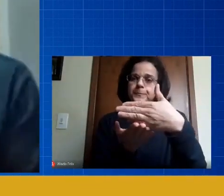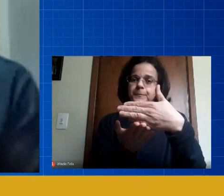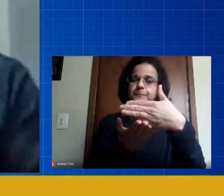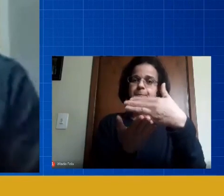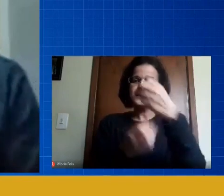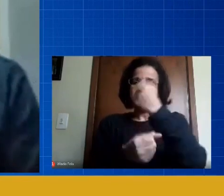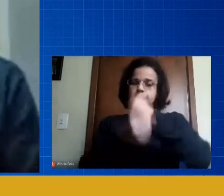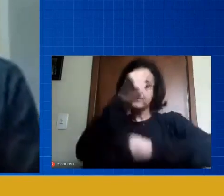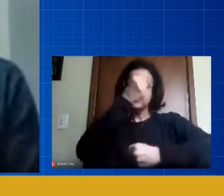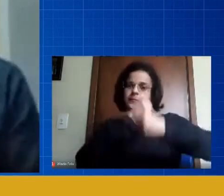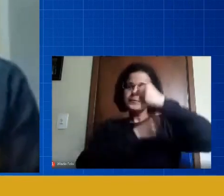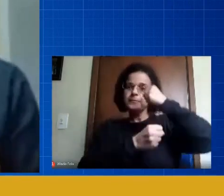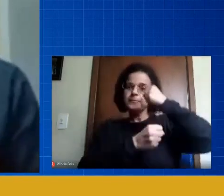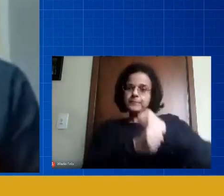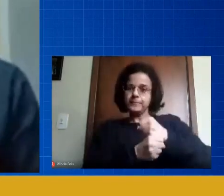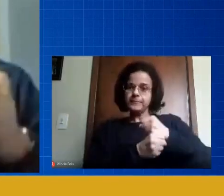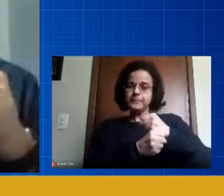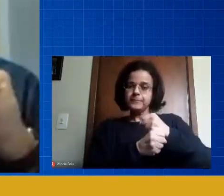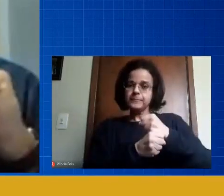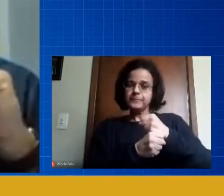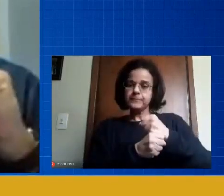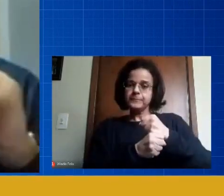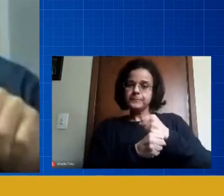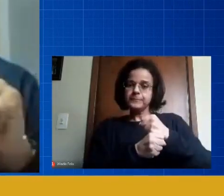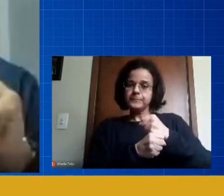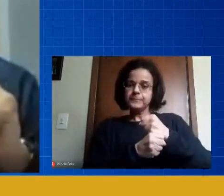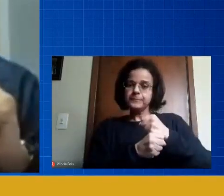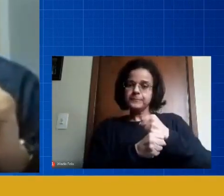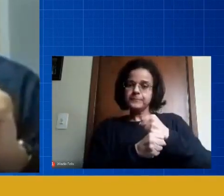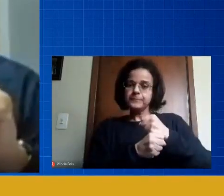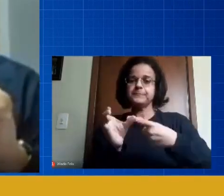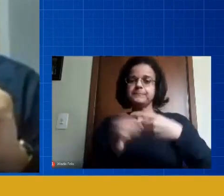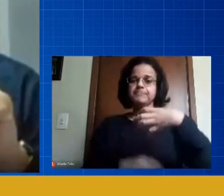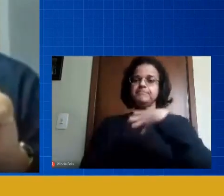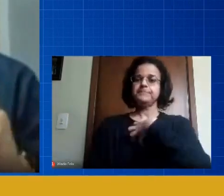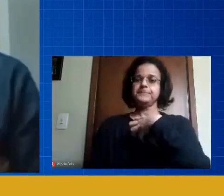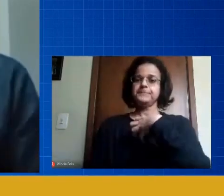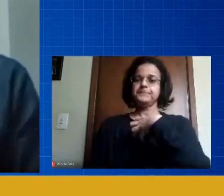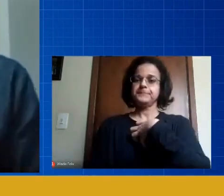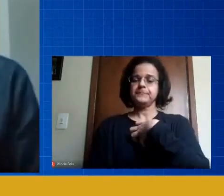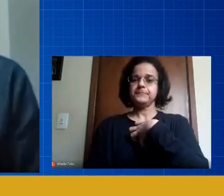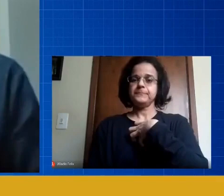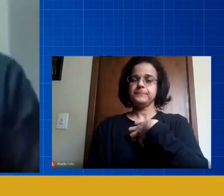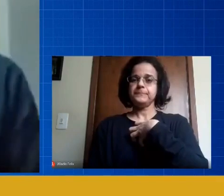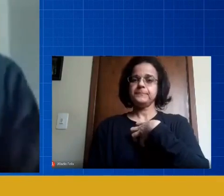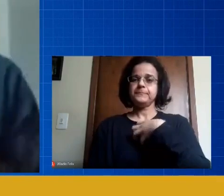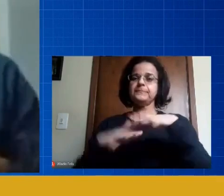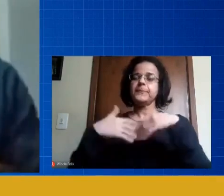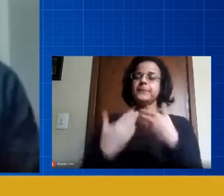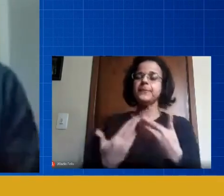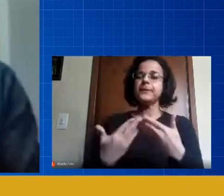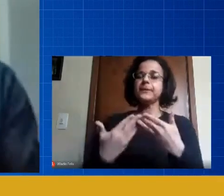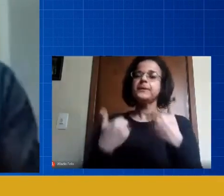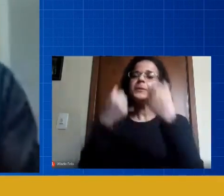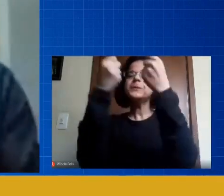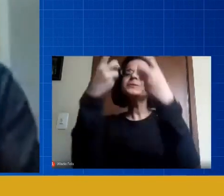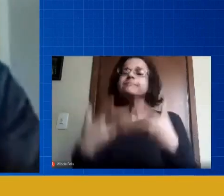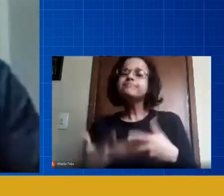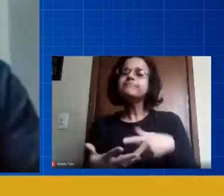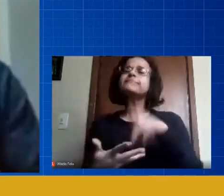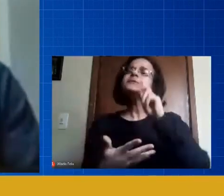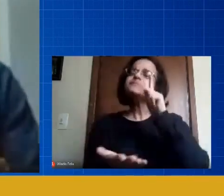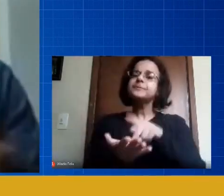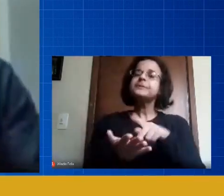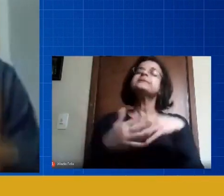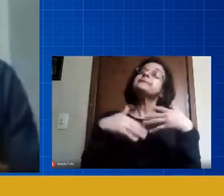no no município na Bahia e eu falei exatamente sobre isso professor